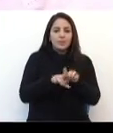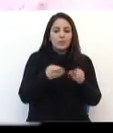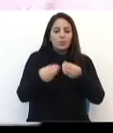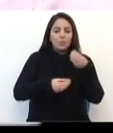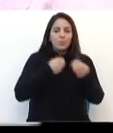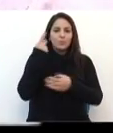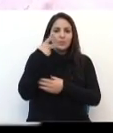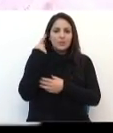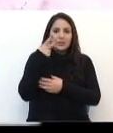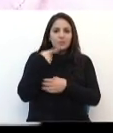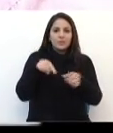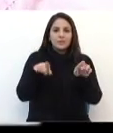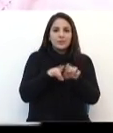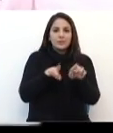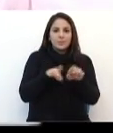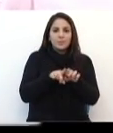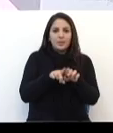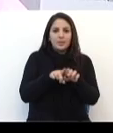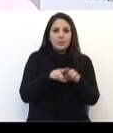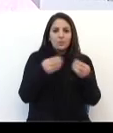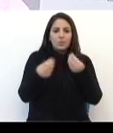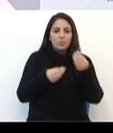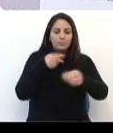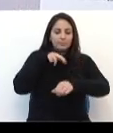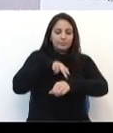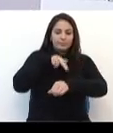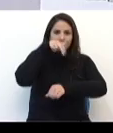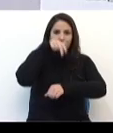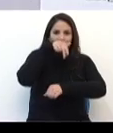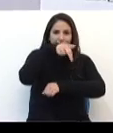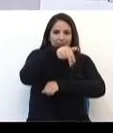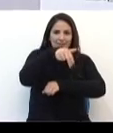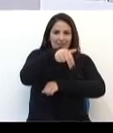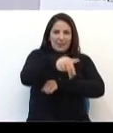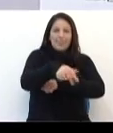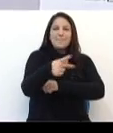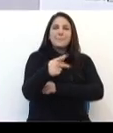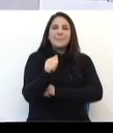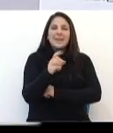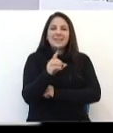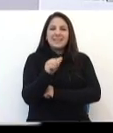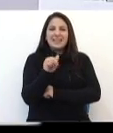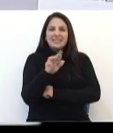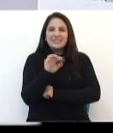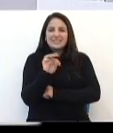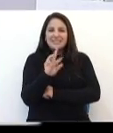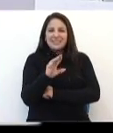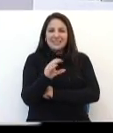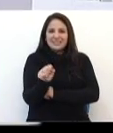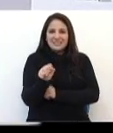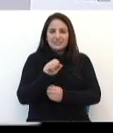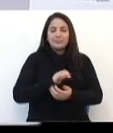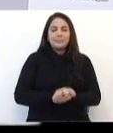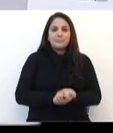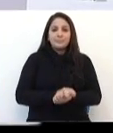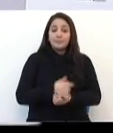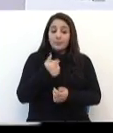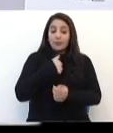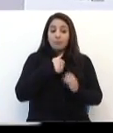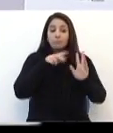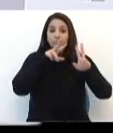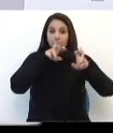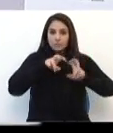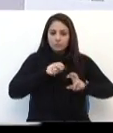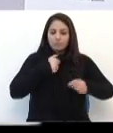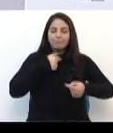motoristas quanto para pedestres. Primeiramente, o trânsito é um tema que eu tenho colocado em